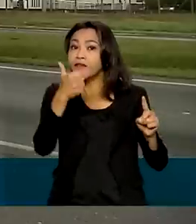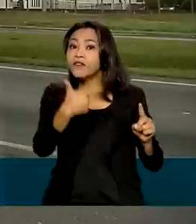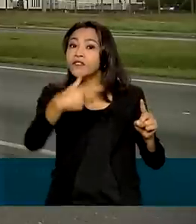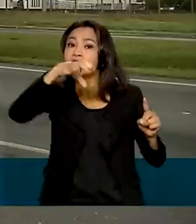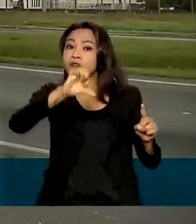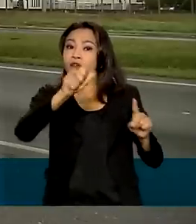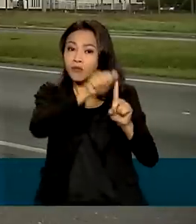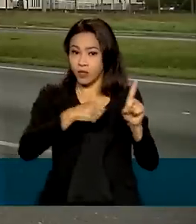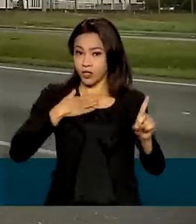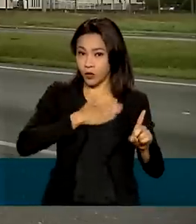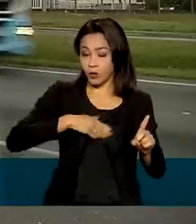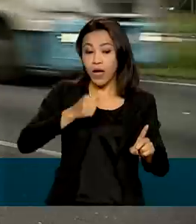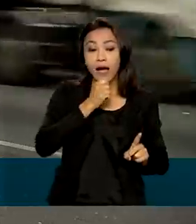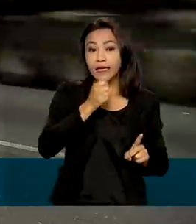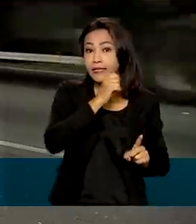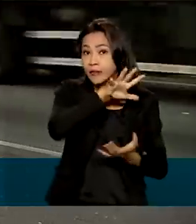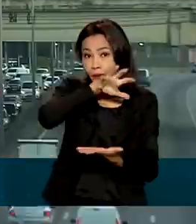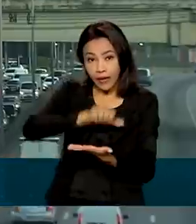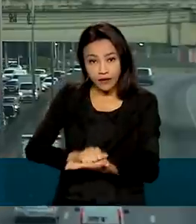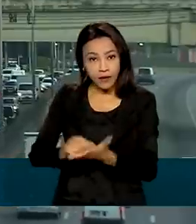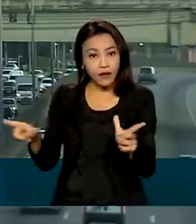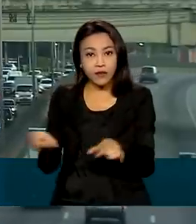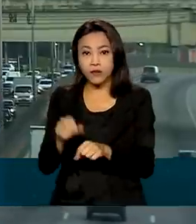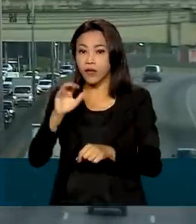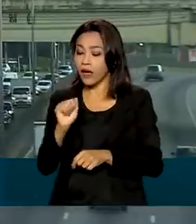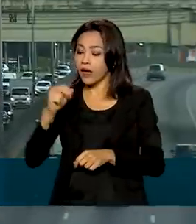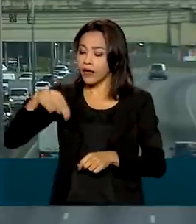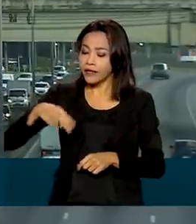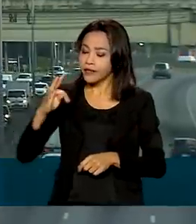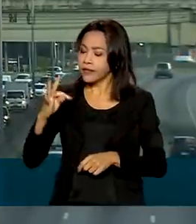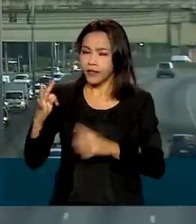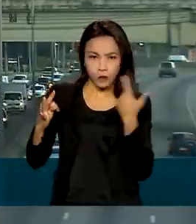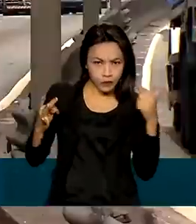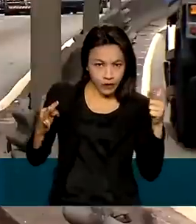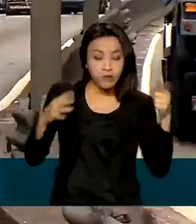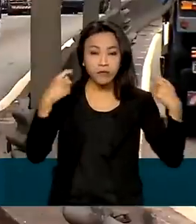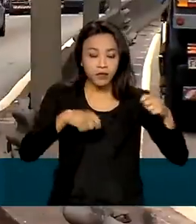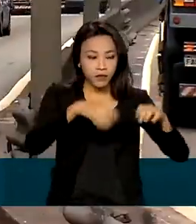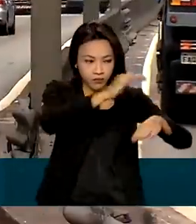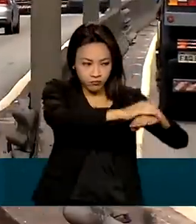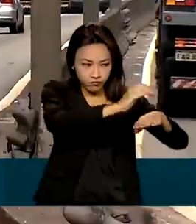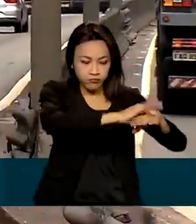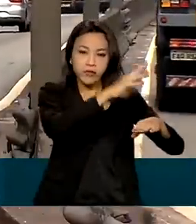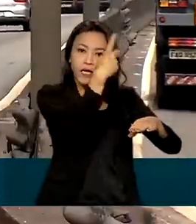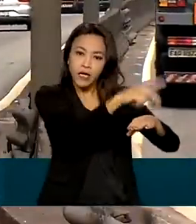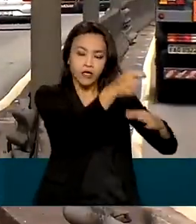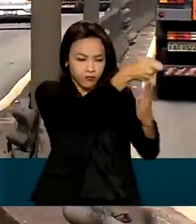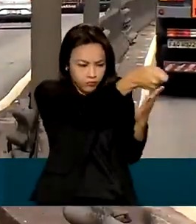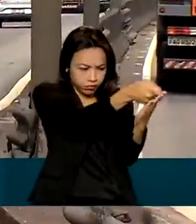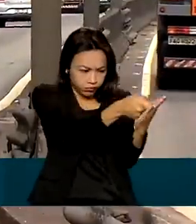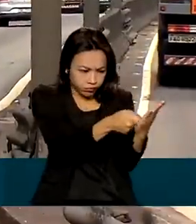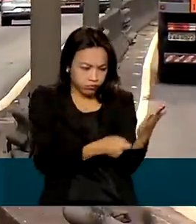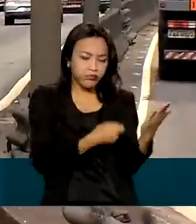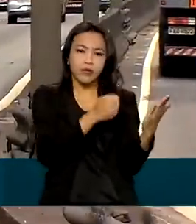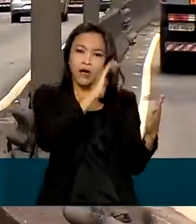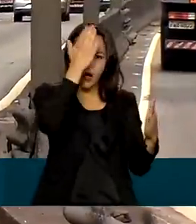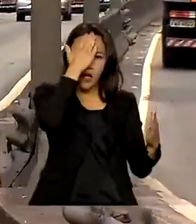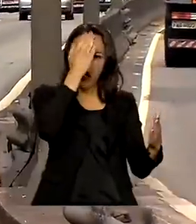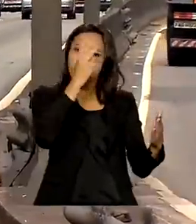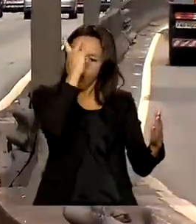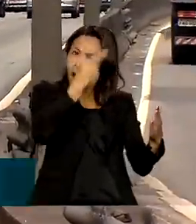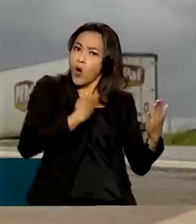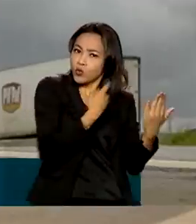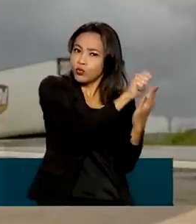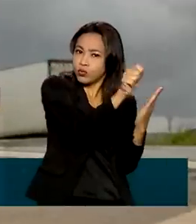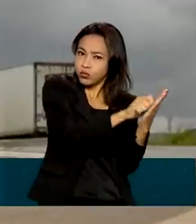na ANTT precisa fazer a autodeclaração do termo de registro dos transportadores autônomos de carga no portal Emprega Brasil ou, então,